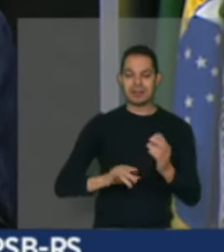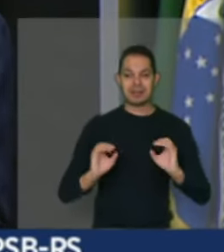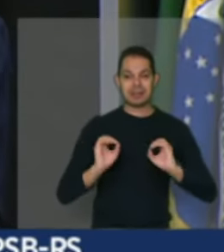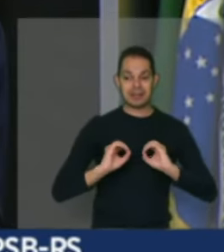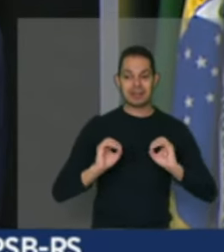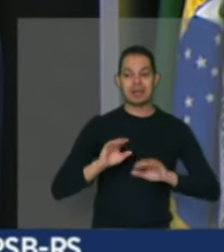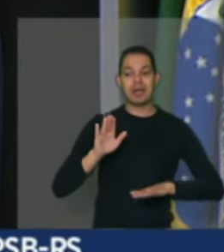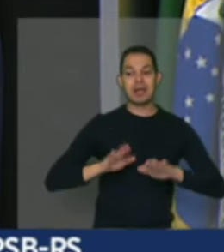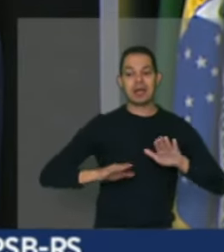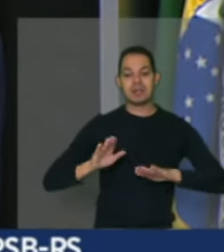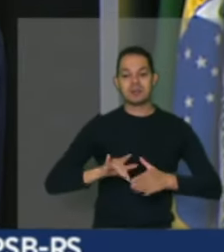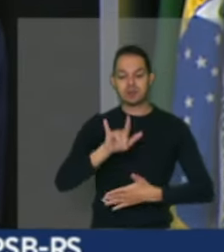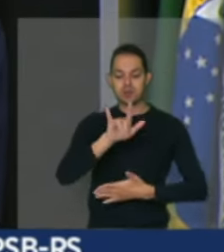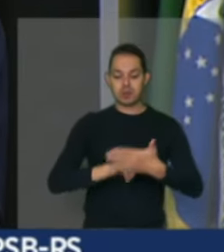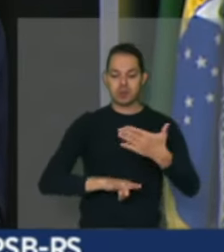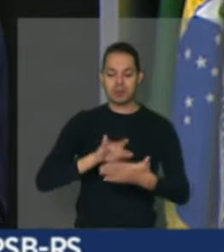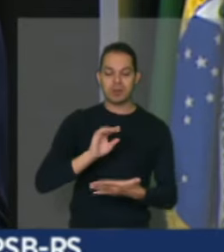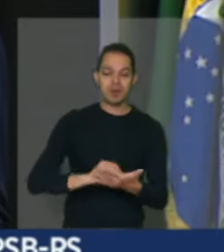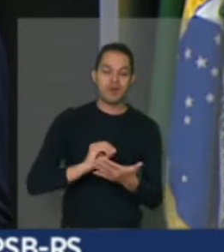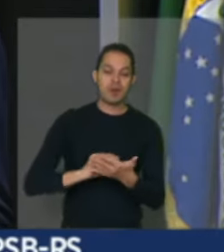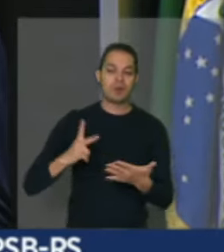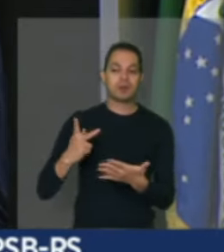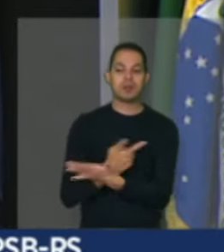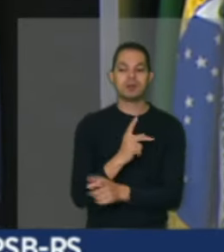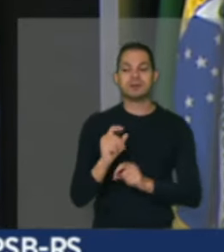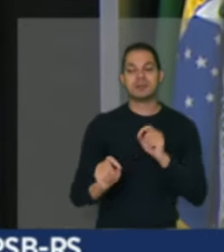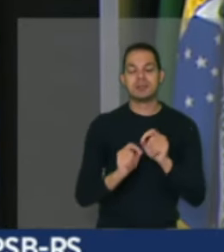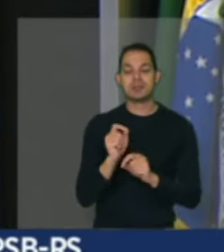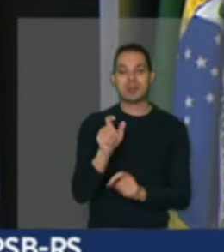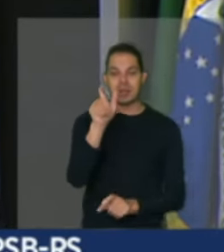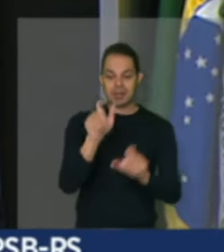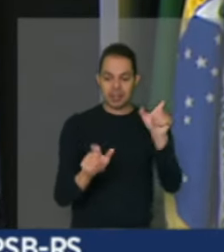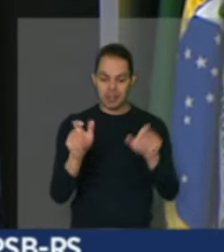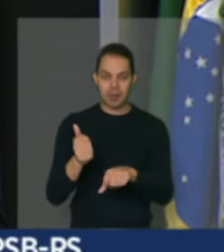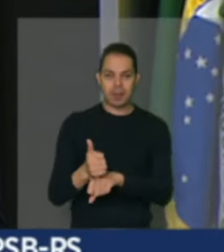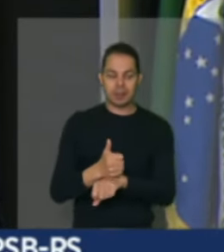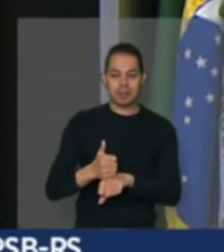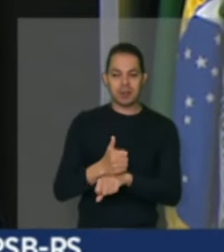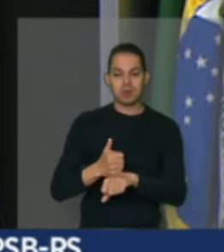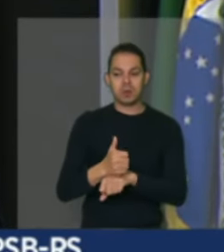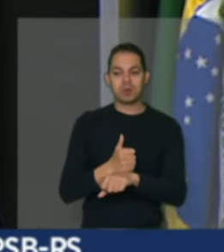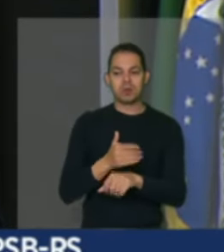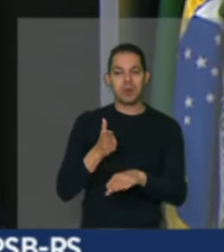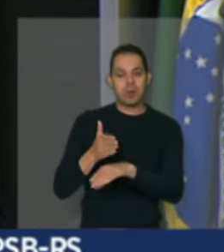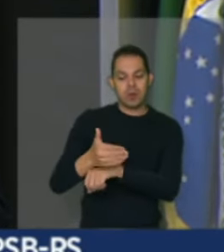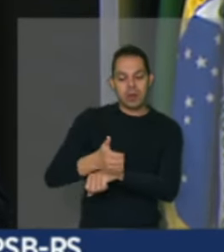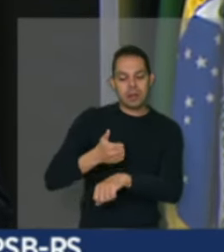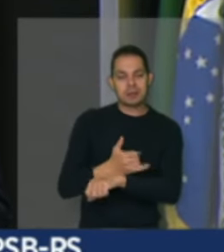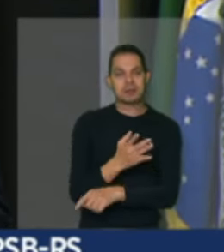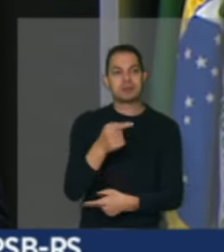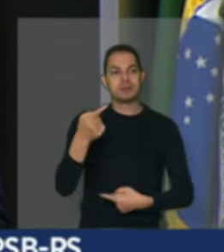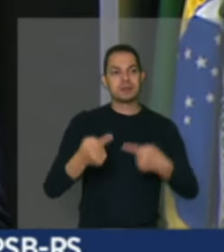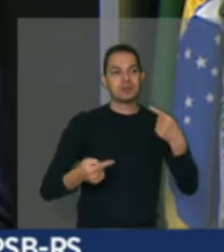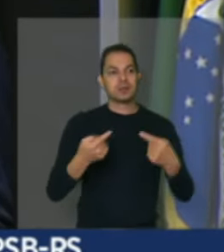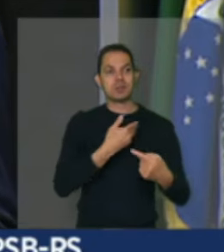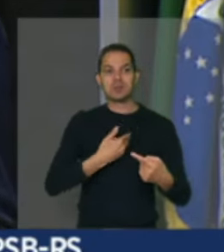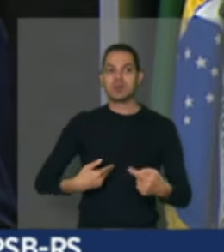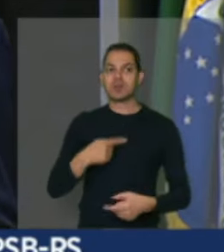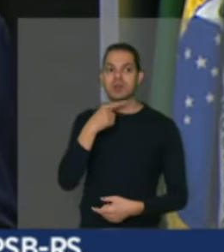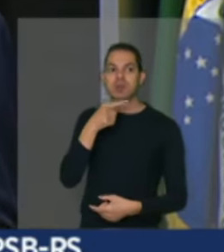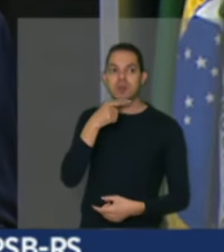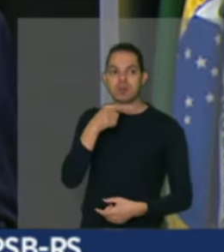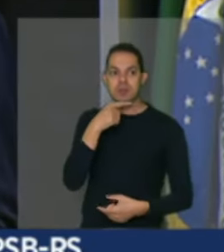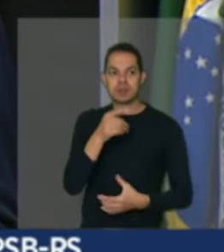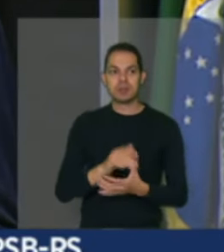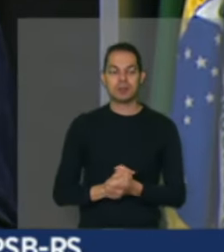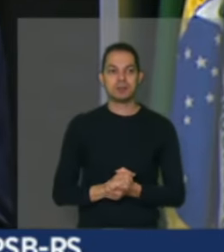a falta de um documento faz com que aquele agricultor não consiga nem ter acesso às políticas públicas. Portanto,